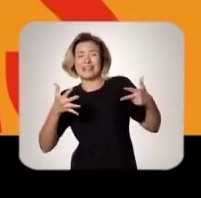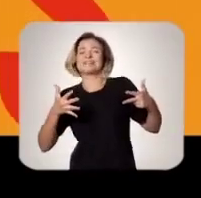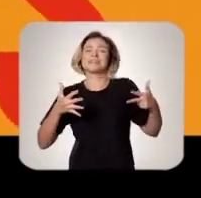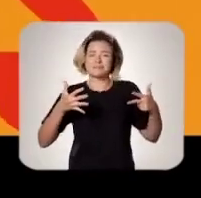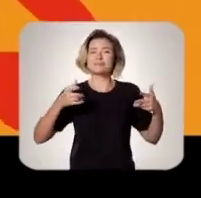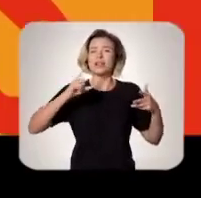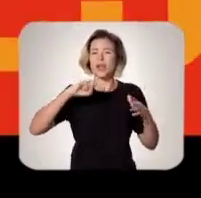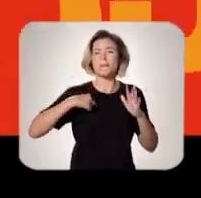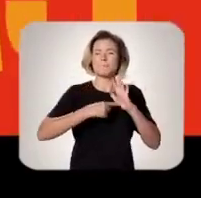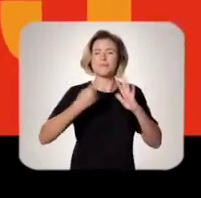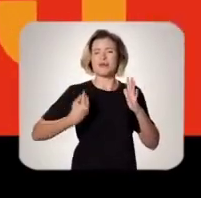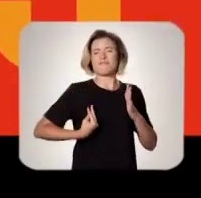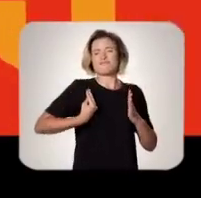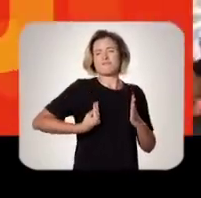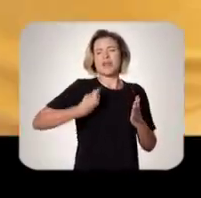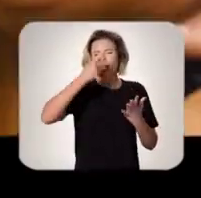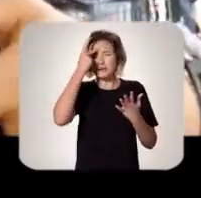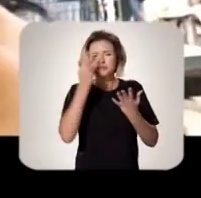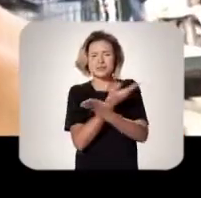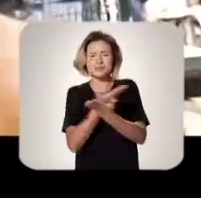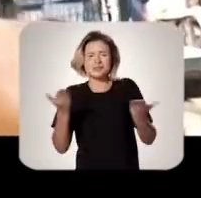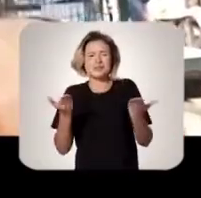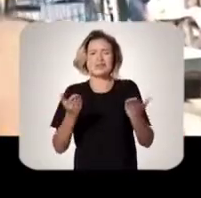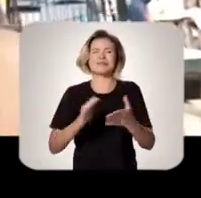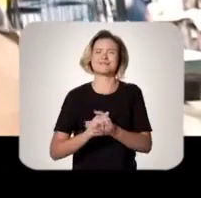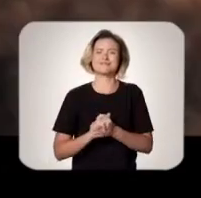Colocando em primeiro lugar As vidas As pessoas